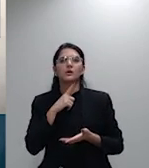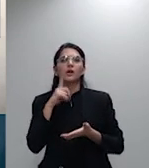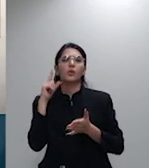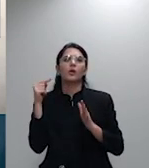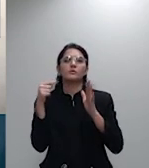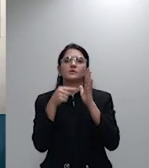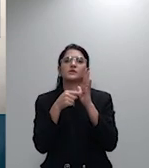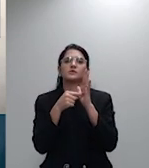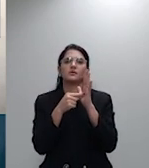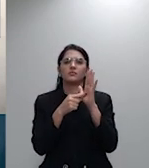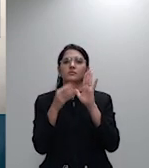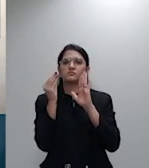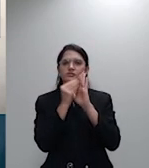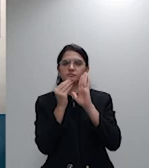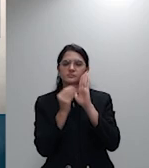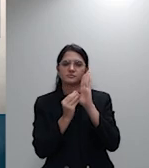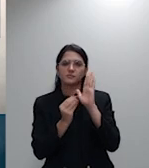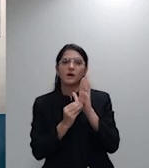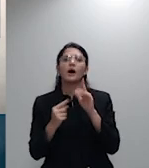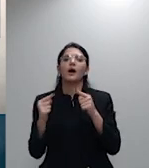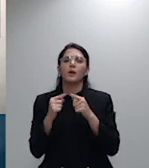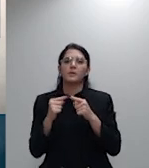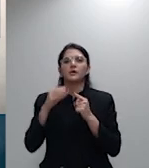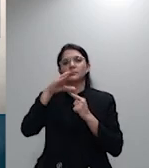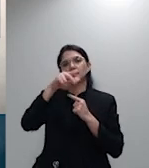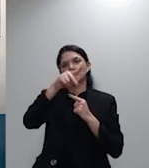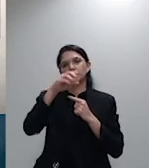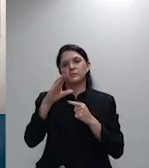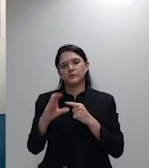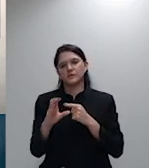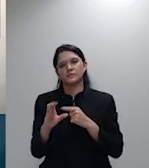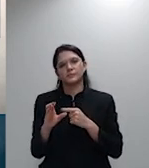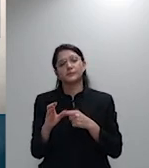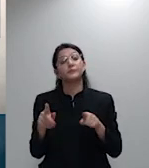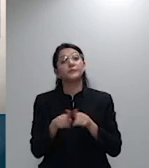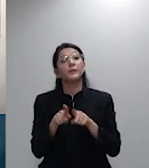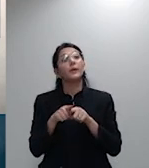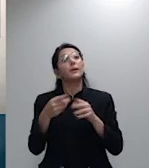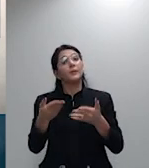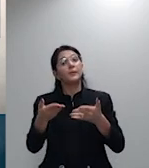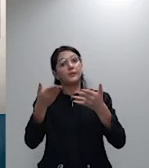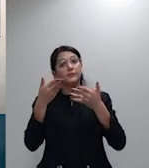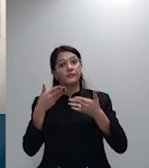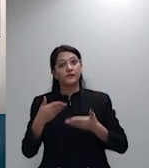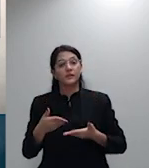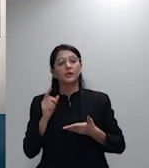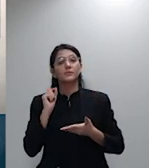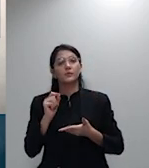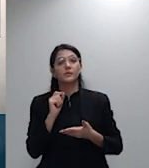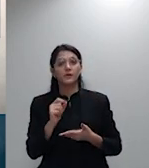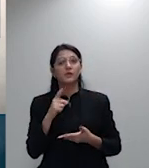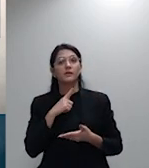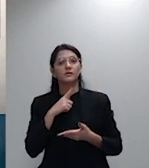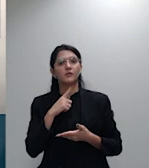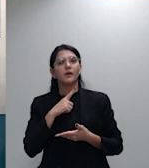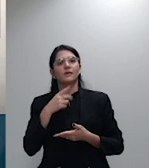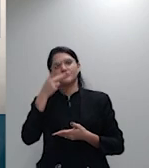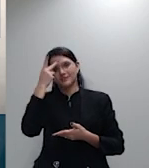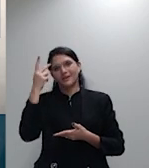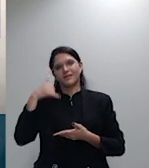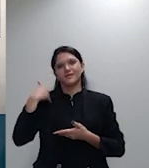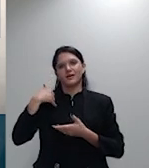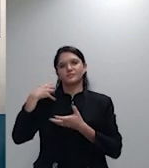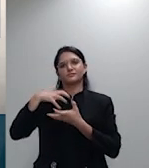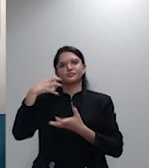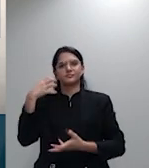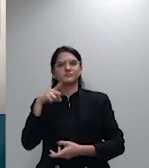combinados com a vedação da discriminação do idoso proclamada no estatuto do idoso sobre